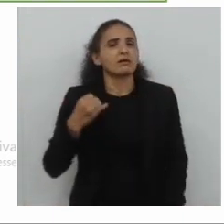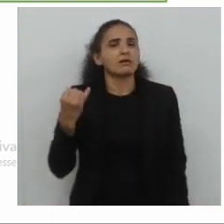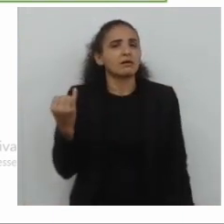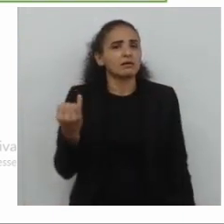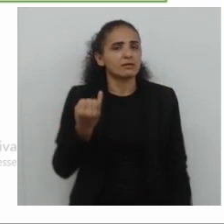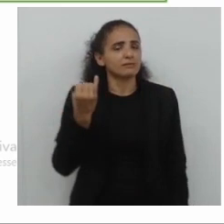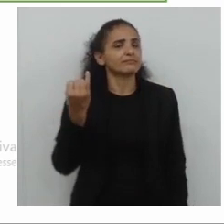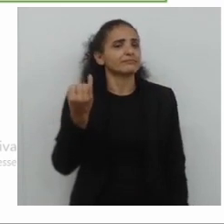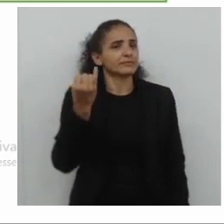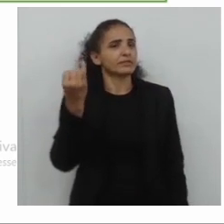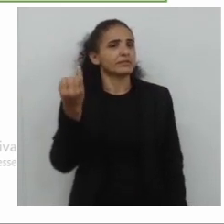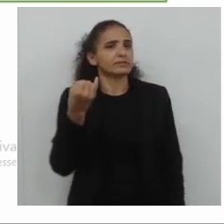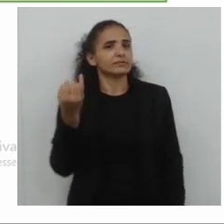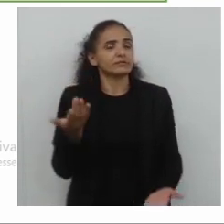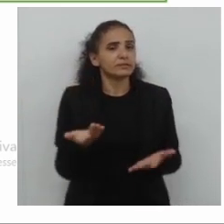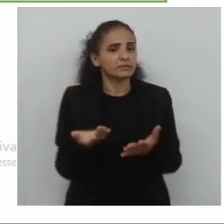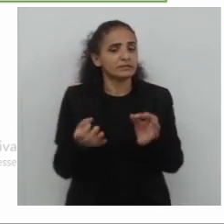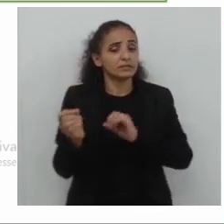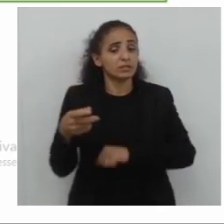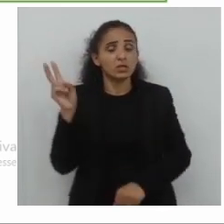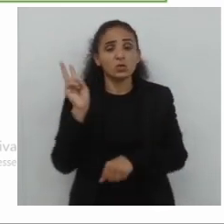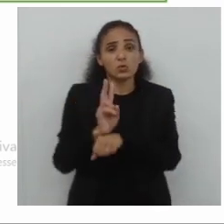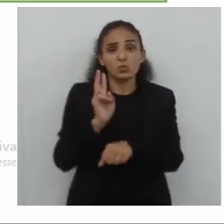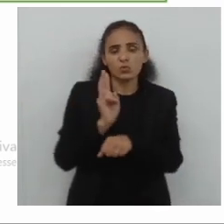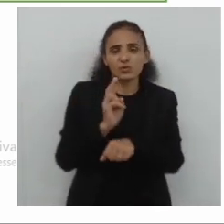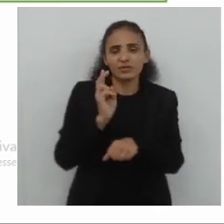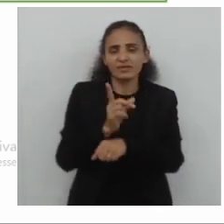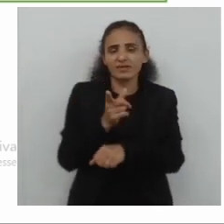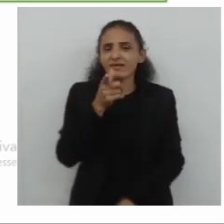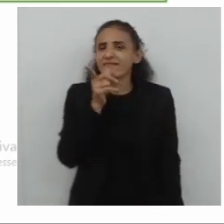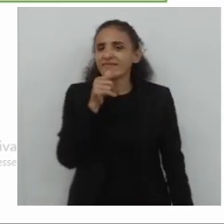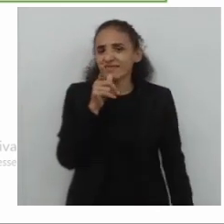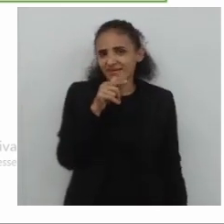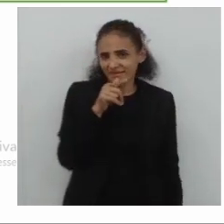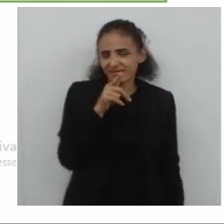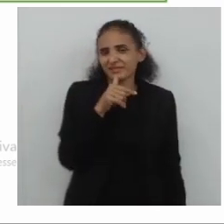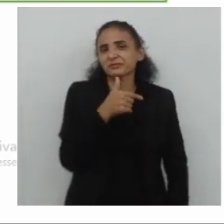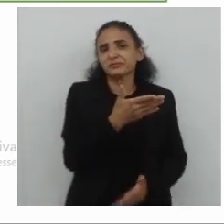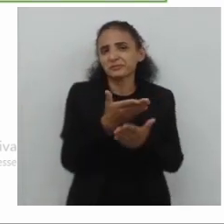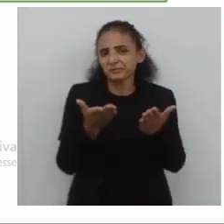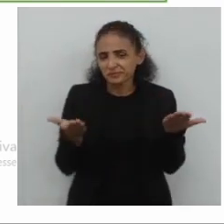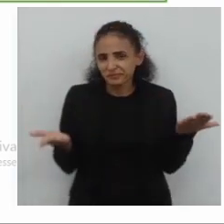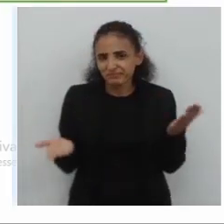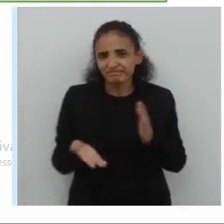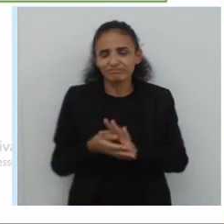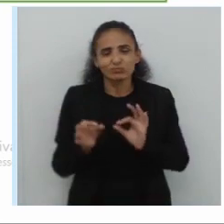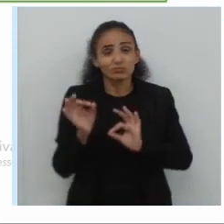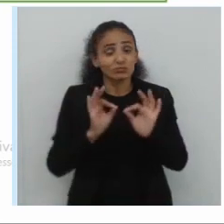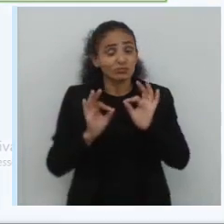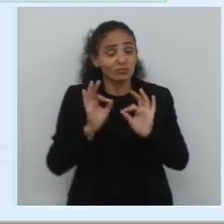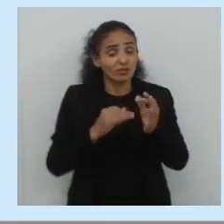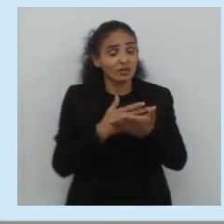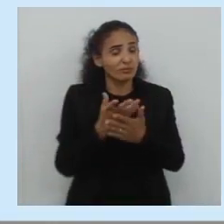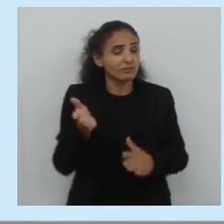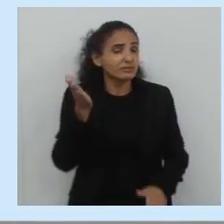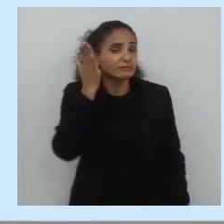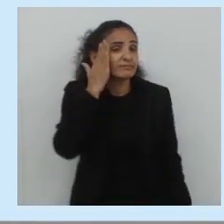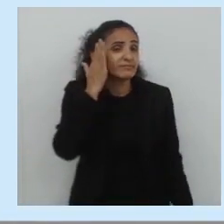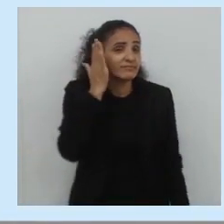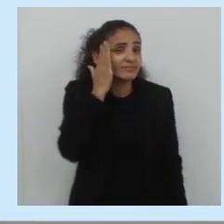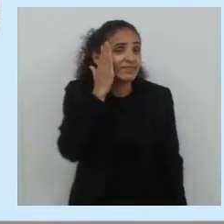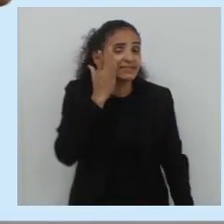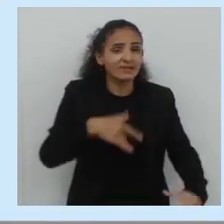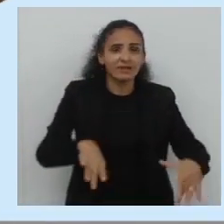sobre a preservação, da água, olhem aí, então, tudo isso, eu trago para vocês, para vocês